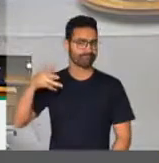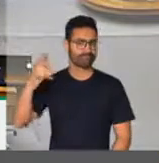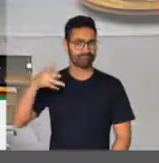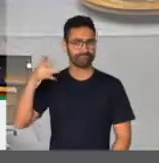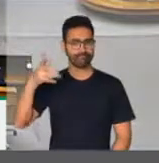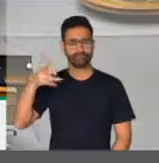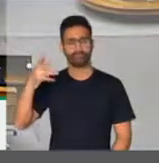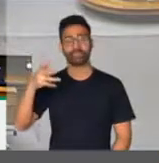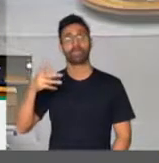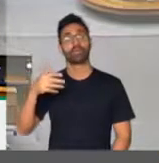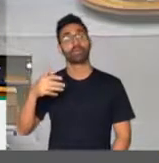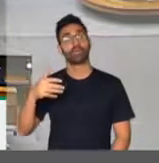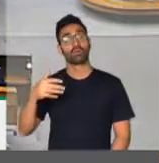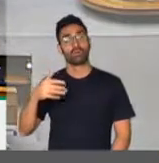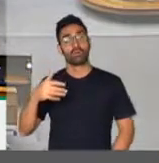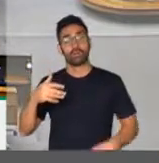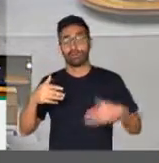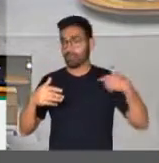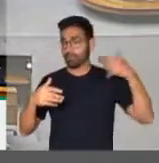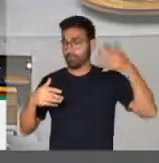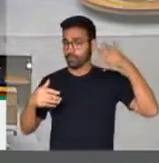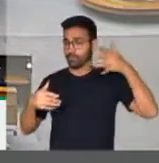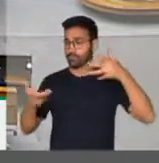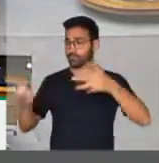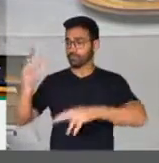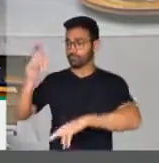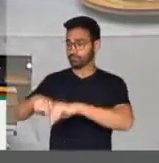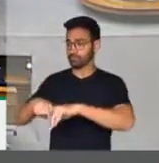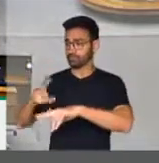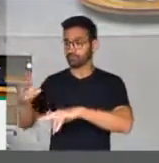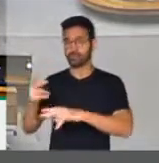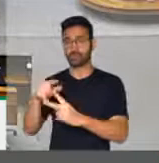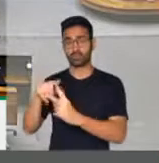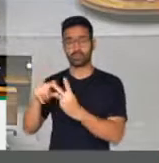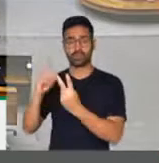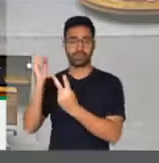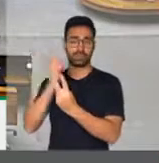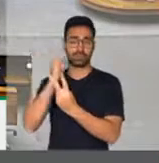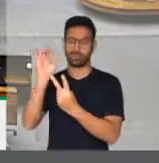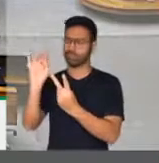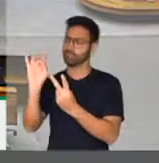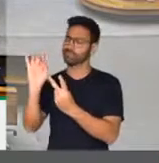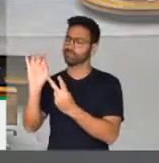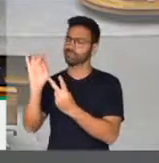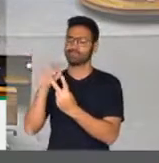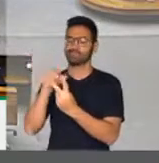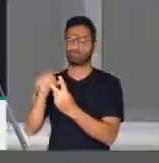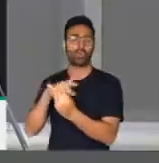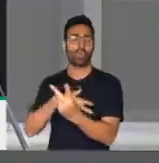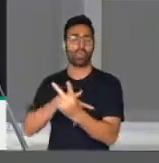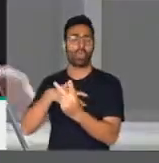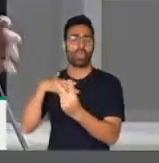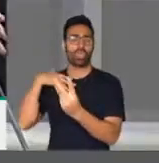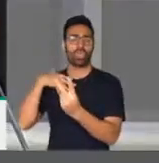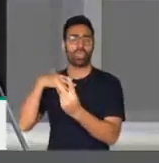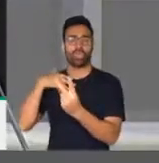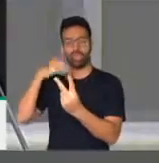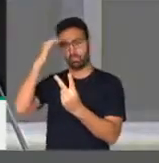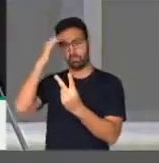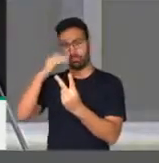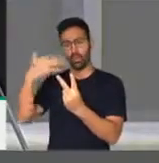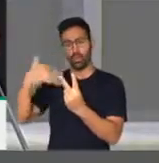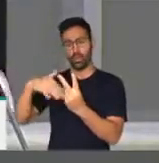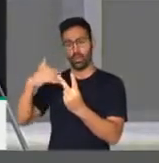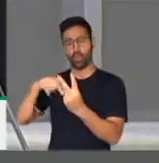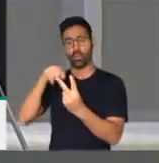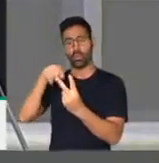momento à mesa diretora dos trabalhos, dois ilustres parlamentares, deputados que muito honram e abrilhanto